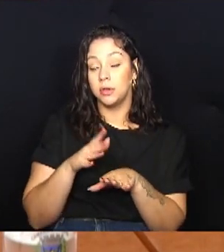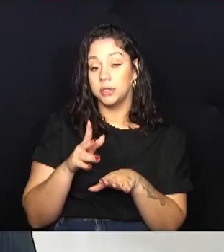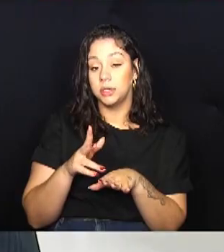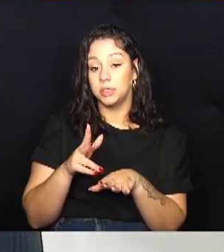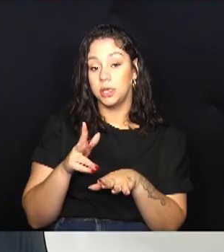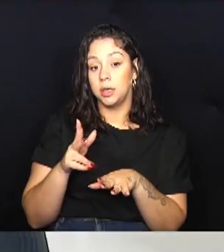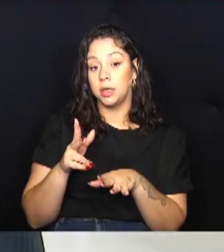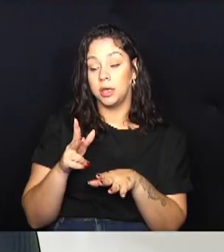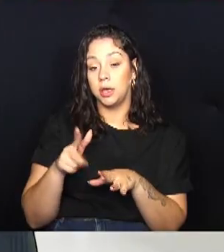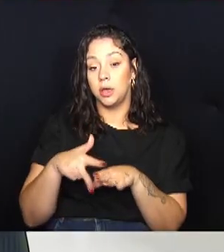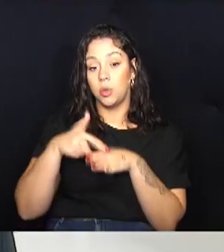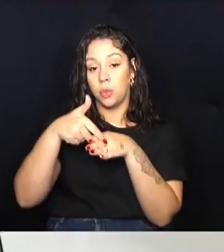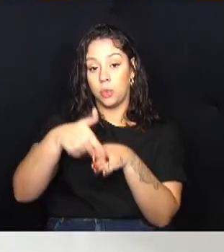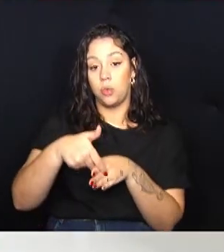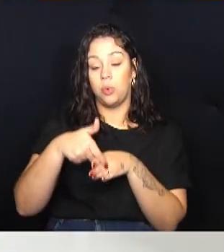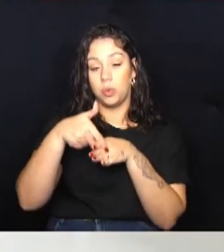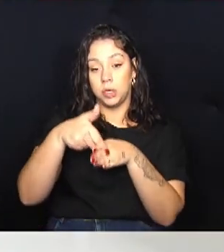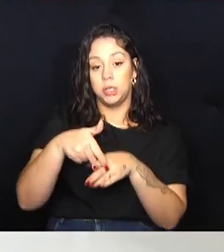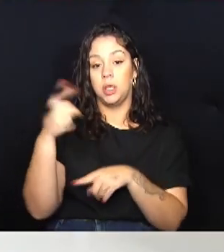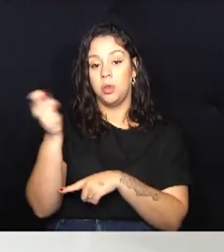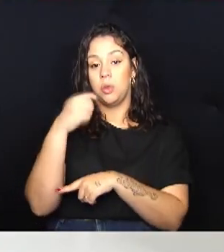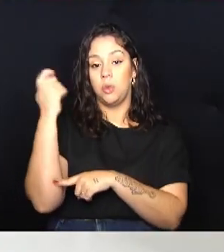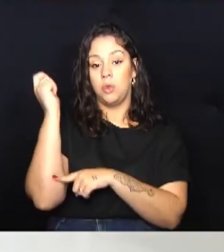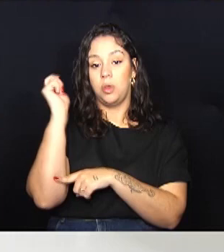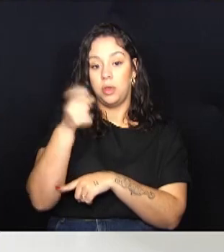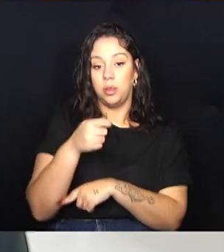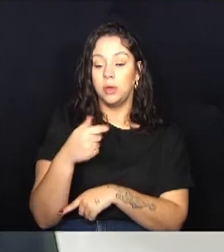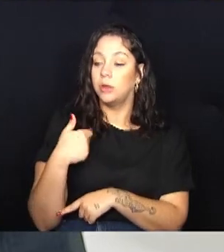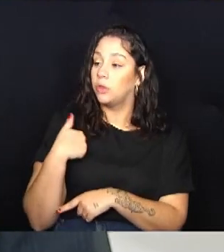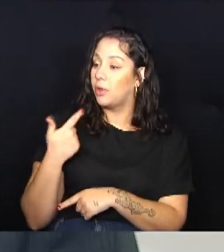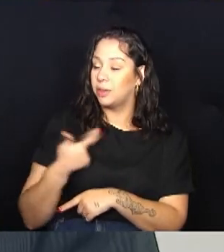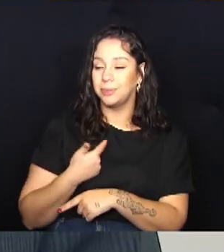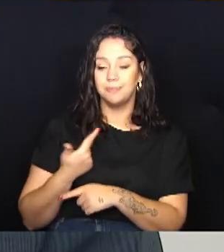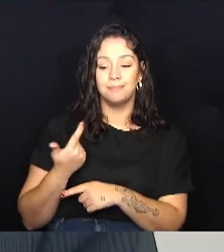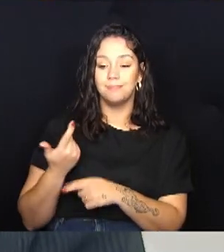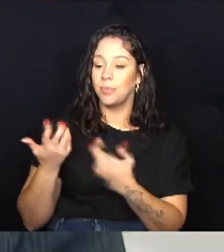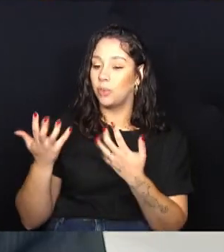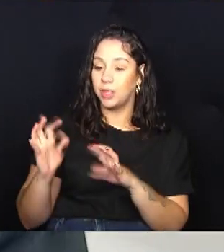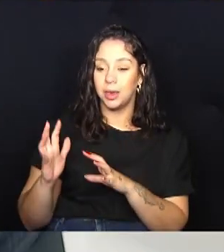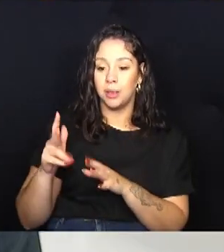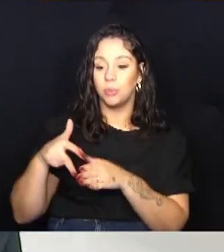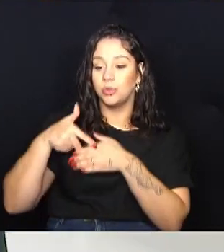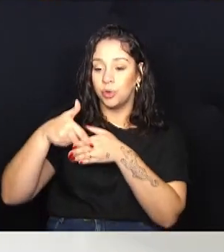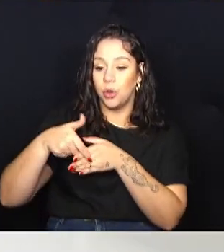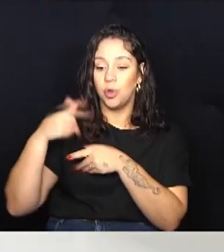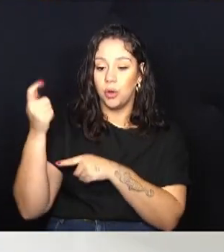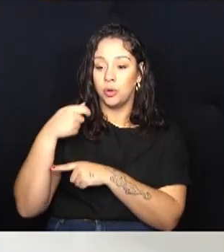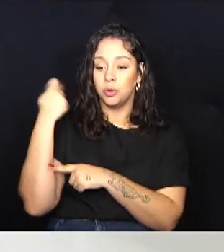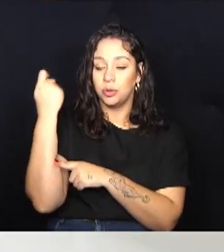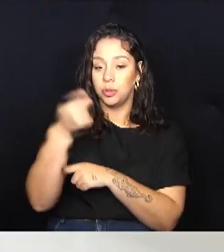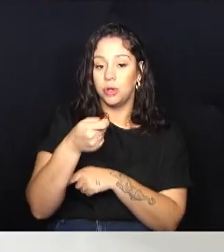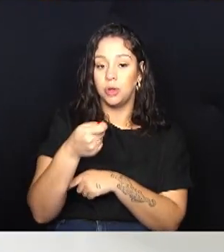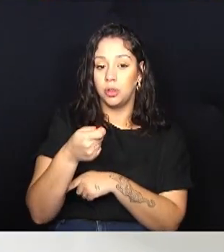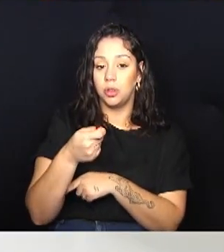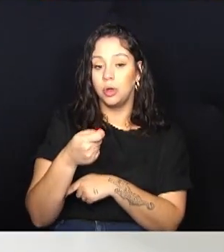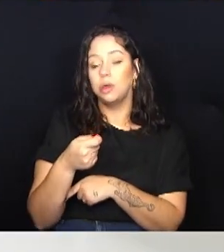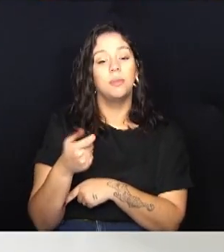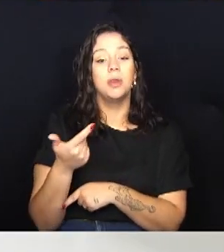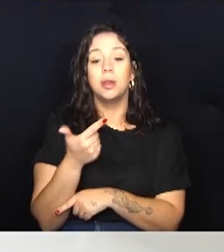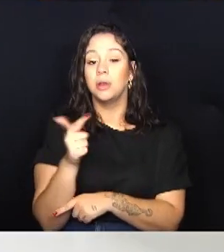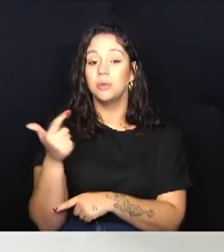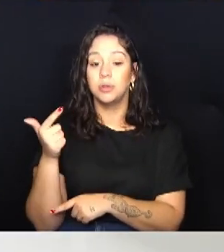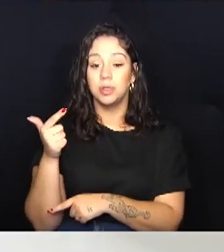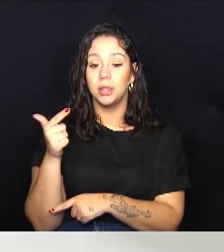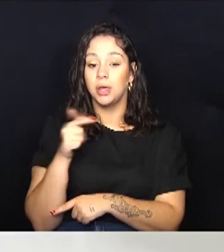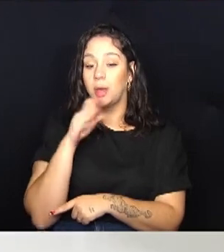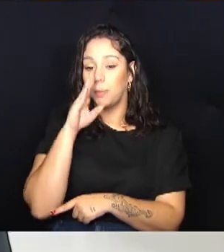Campinas. Não concordamos com a implantação de rodeios aqui na cidade de Campinas para não acontecer os